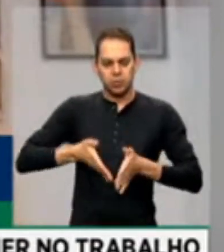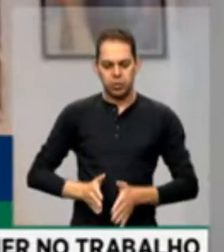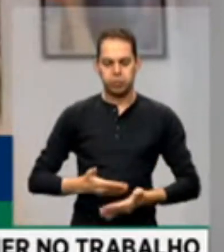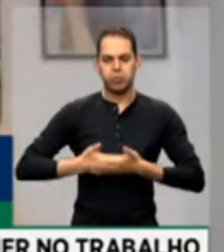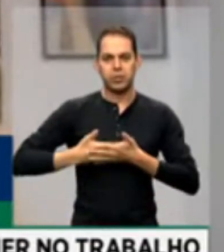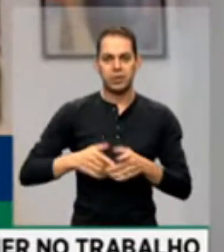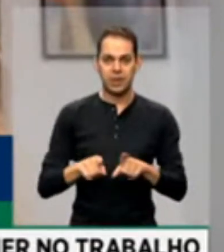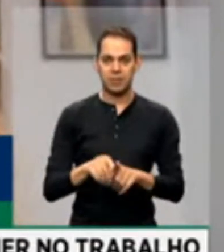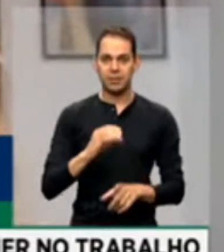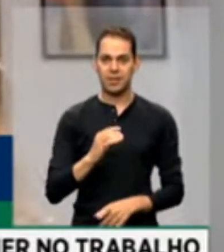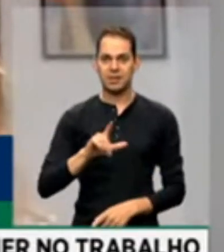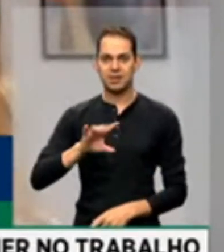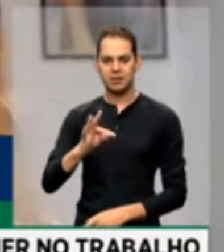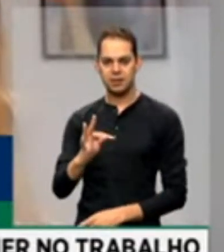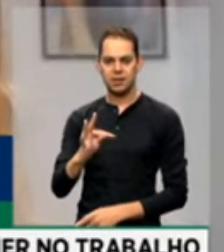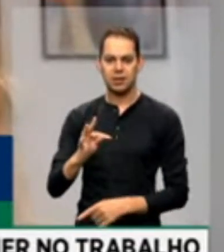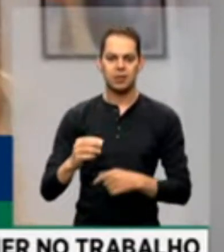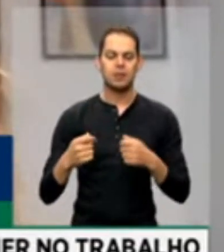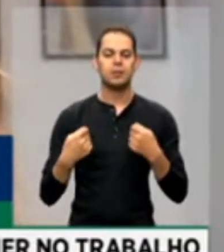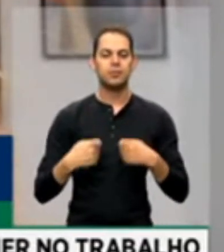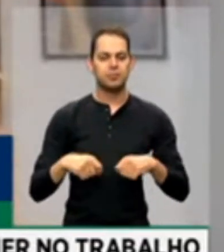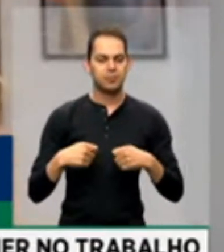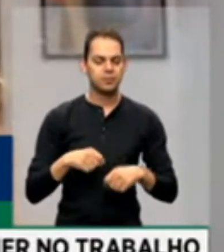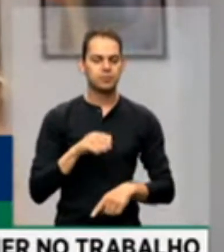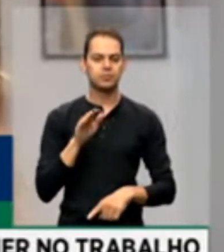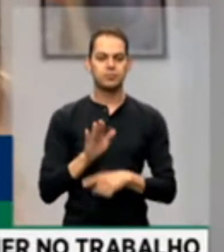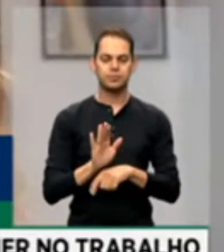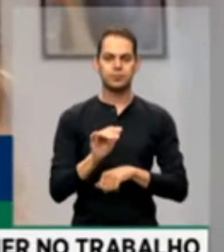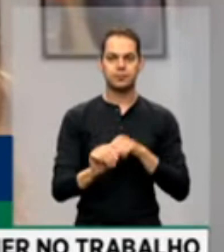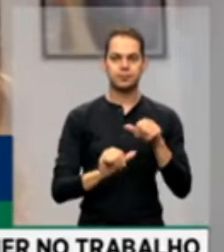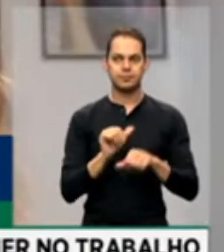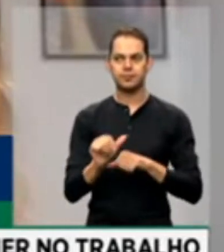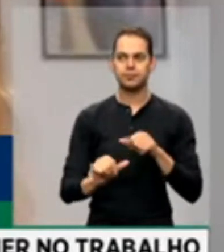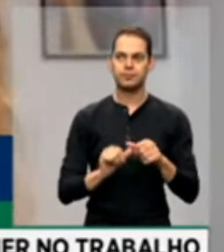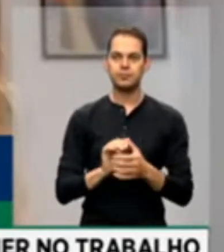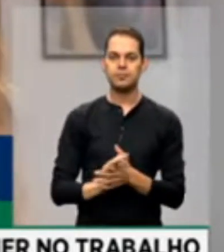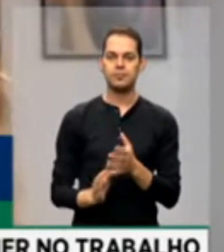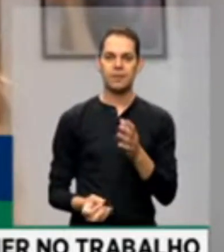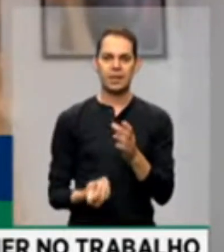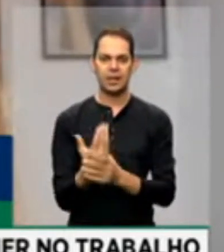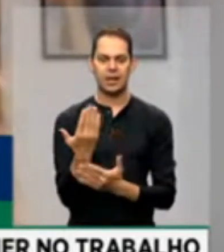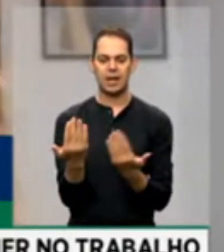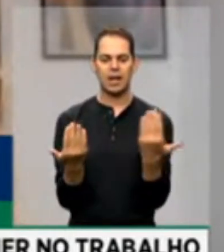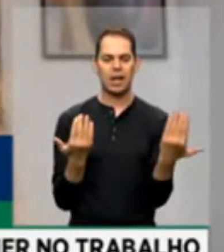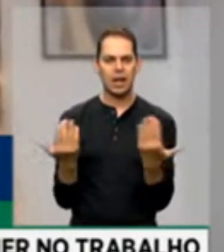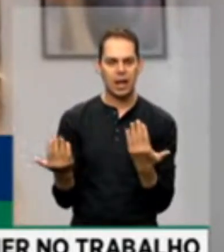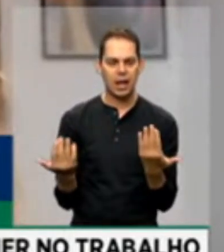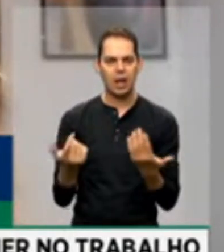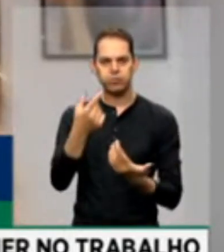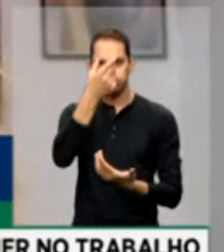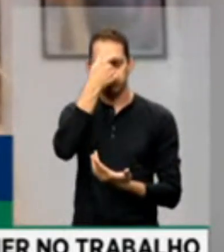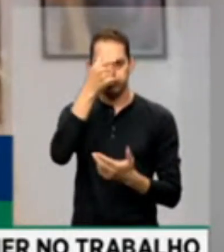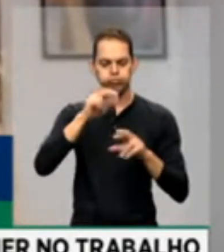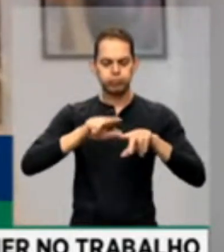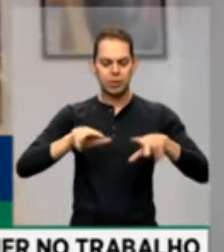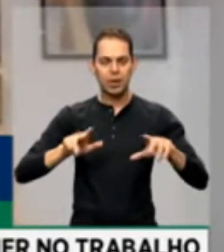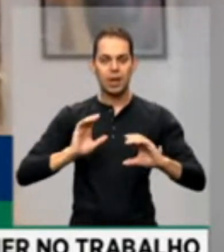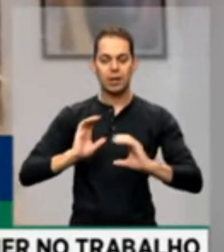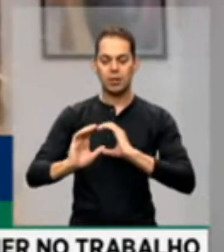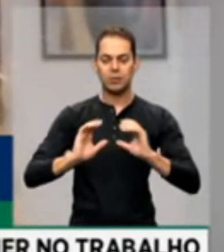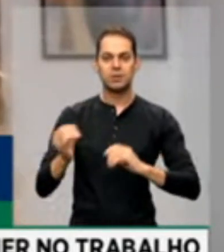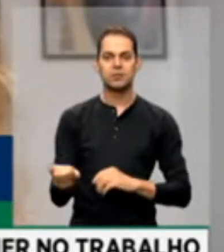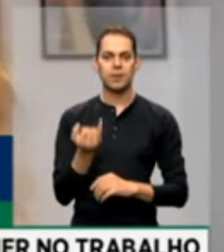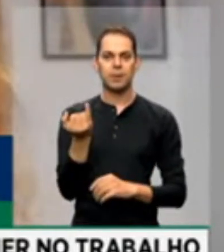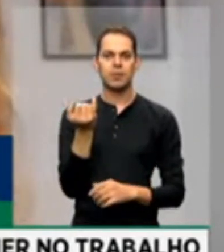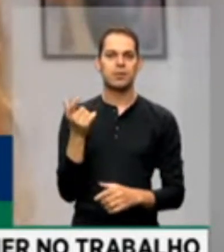a CLT. Então, é preciso intervir, é preciso criar parâmetros, paradigmas. E a comunicação é fundamental para